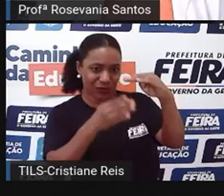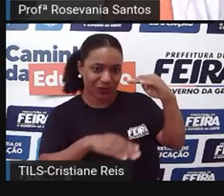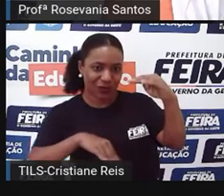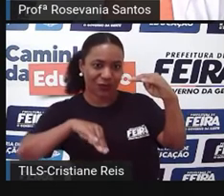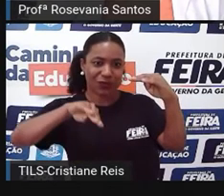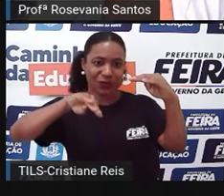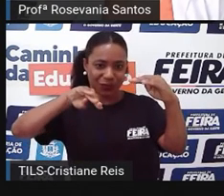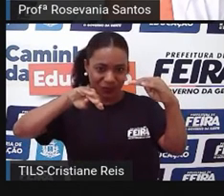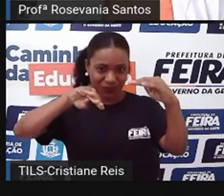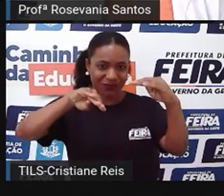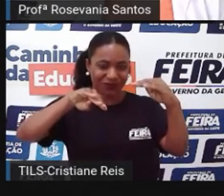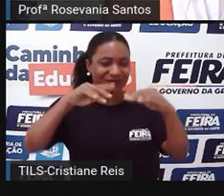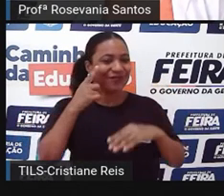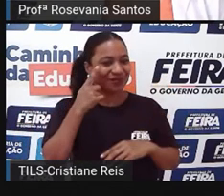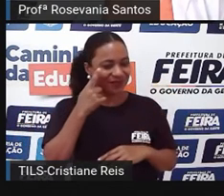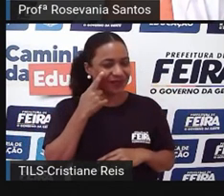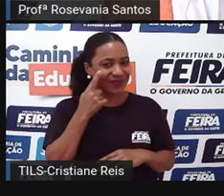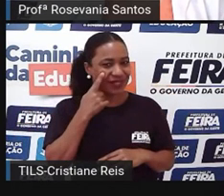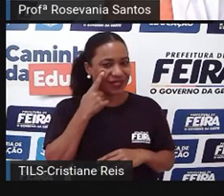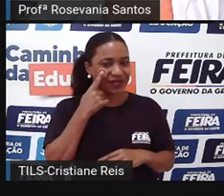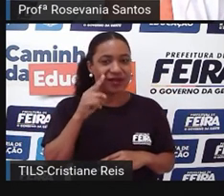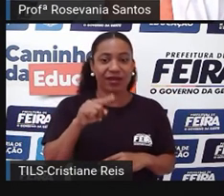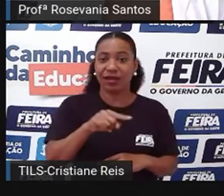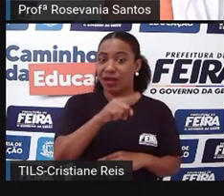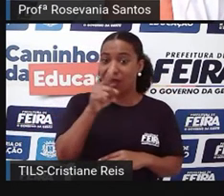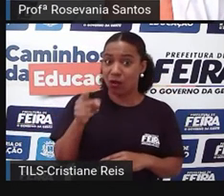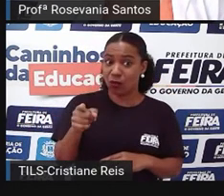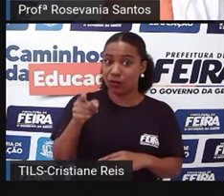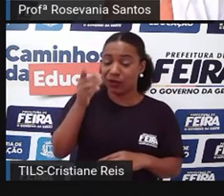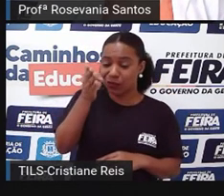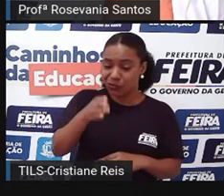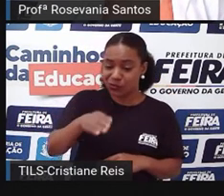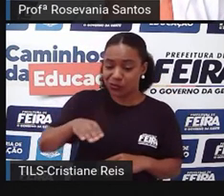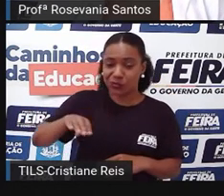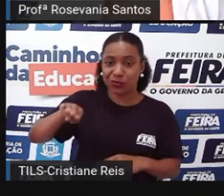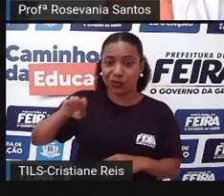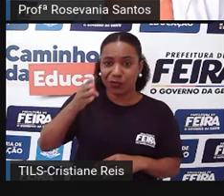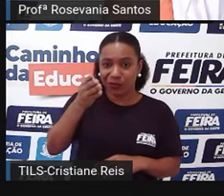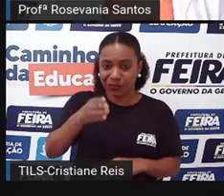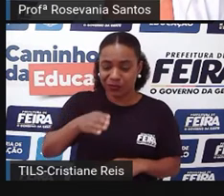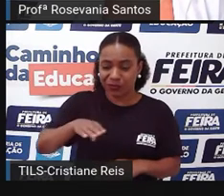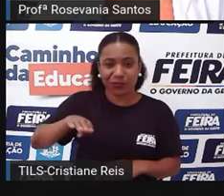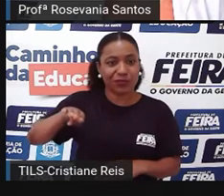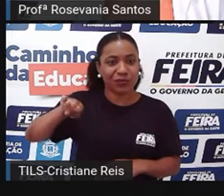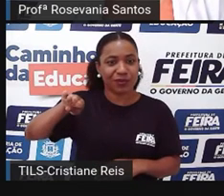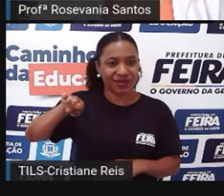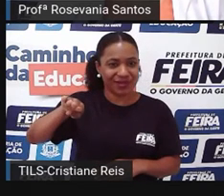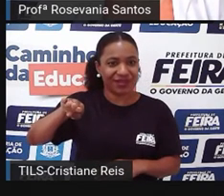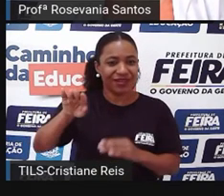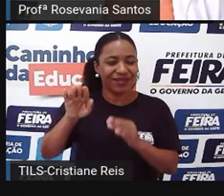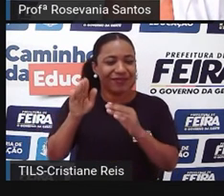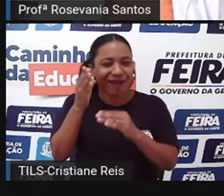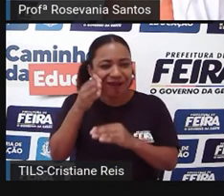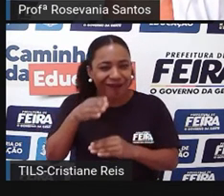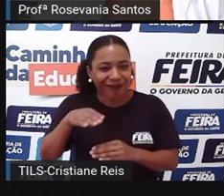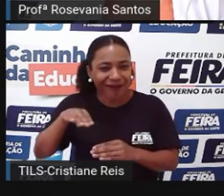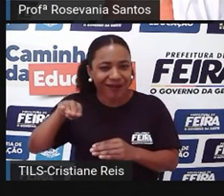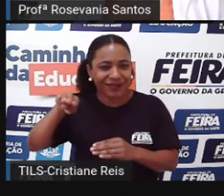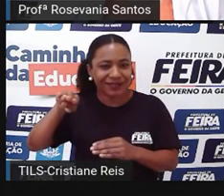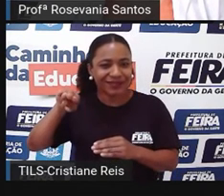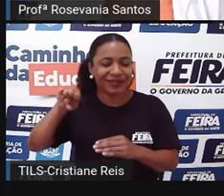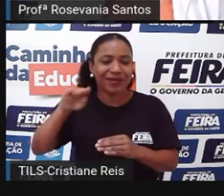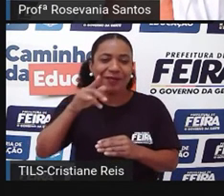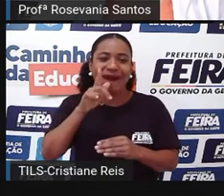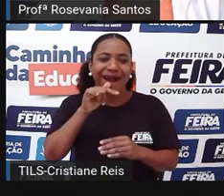Aqui, também é uma área, né, essa área de depressão rebaixada com relação às áreas vizinhas, mas ela está acima